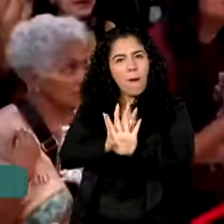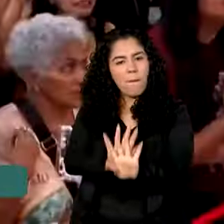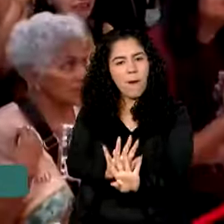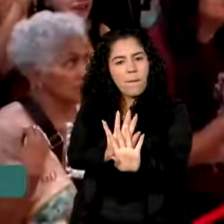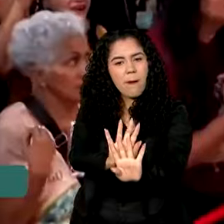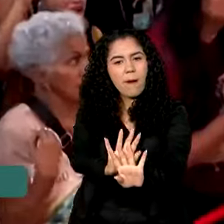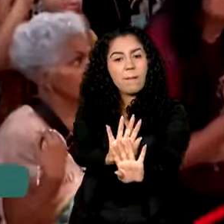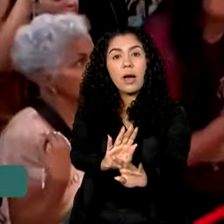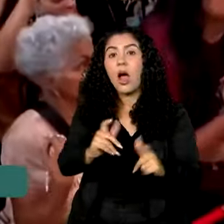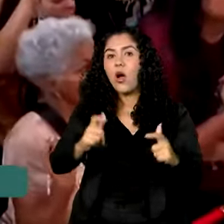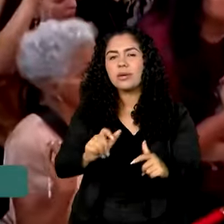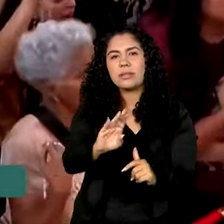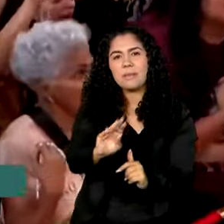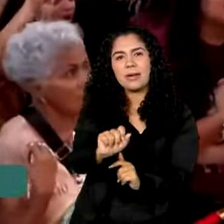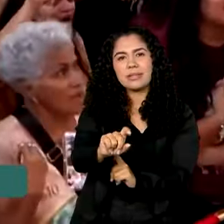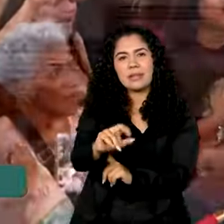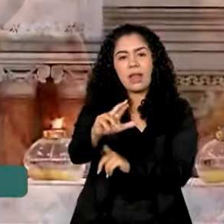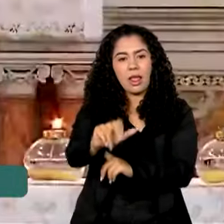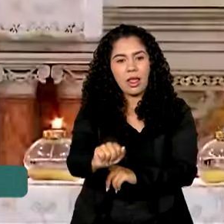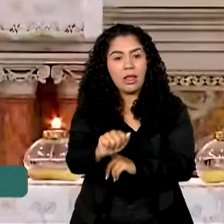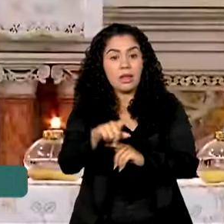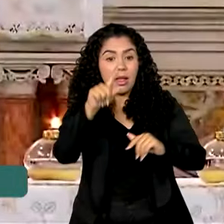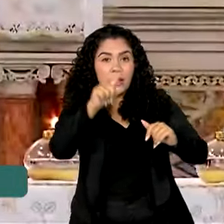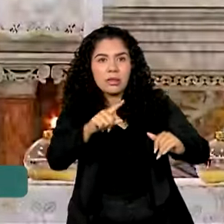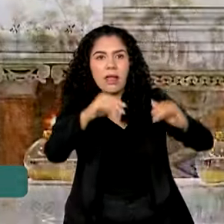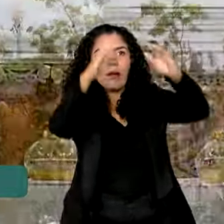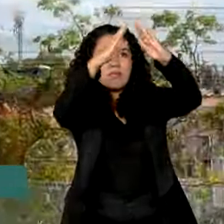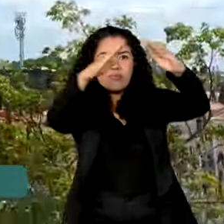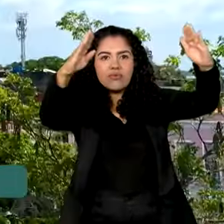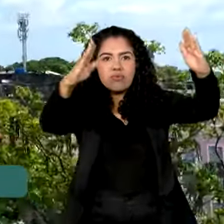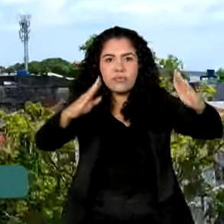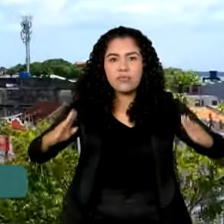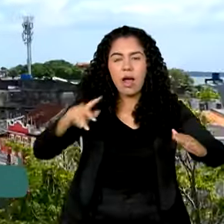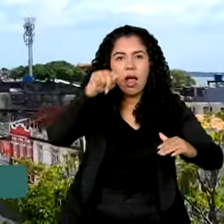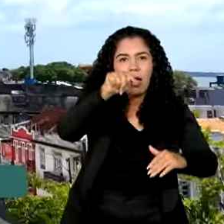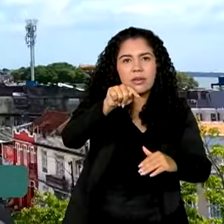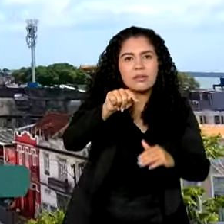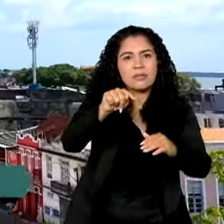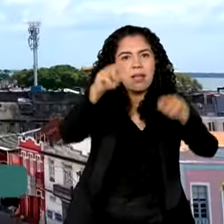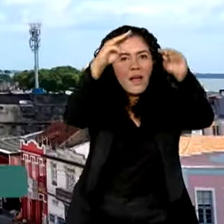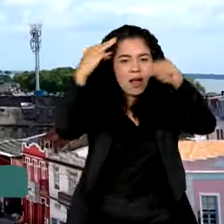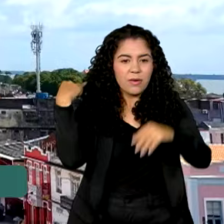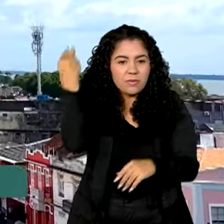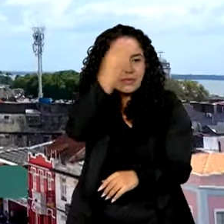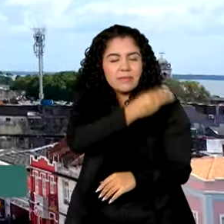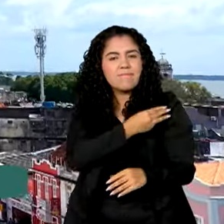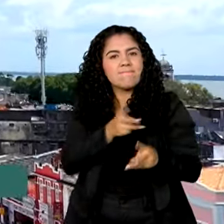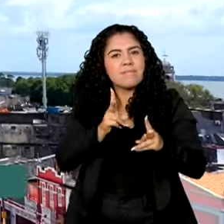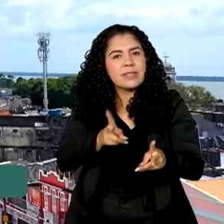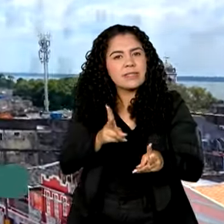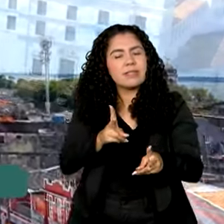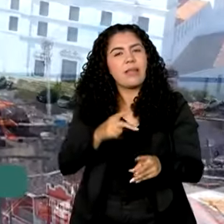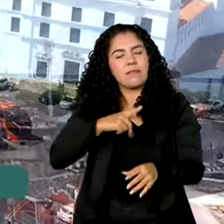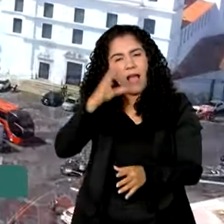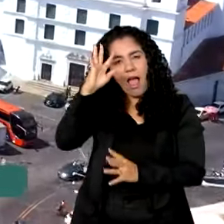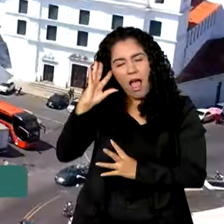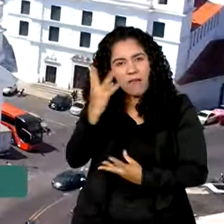No santuário, a Nossa Senhora de Nazaré mantém viva a fé e a esperança do povo brasileiro.